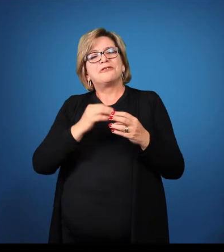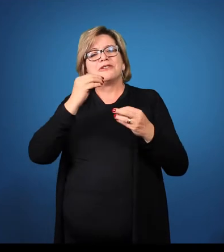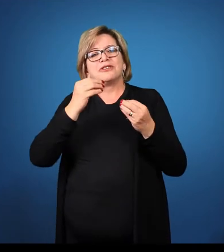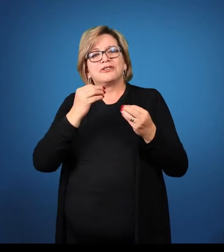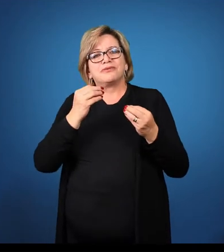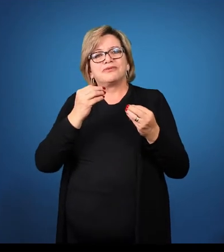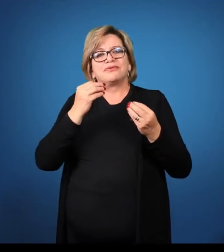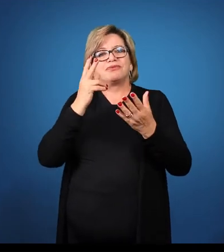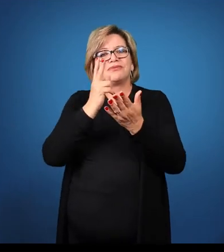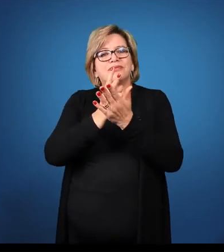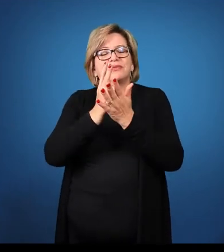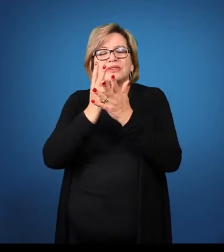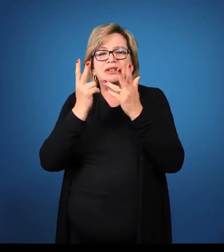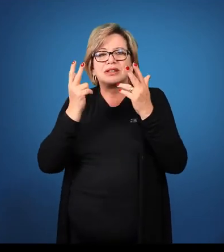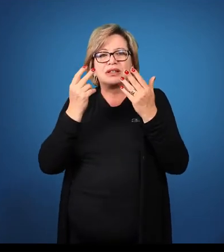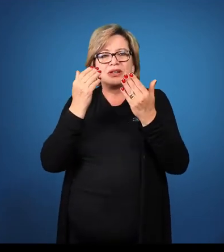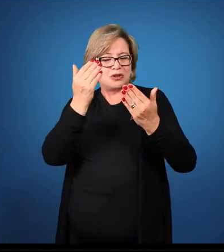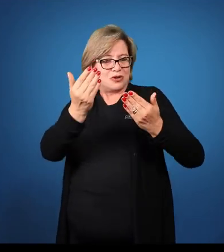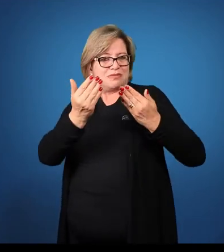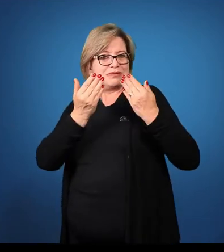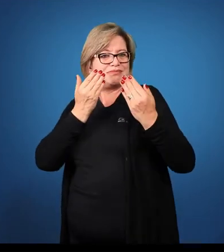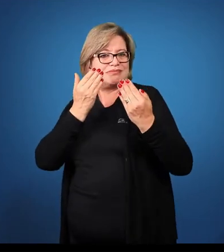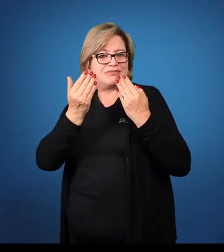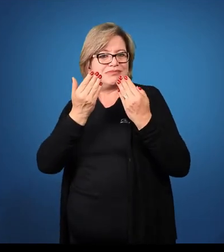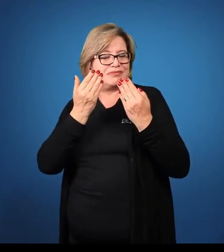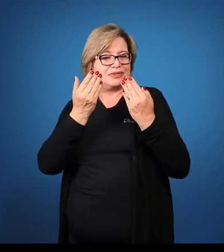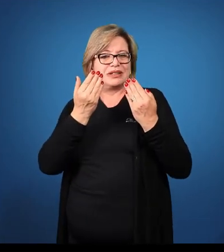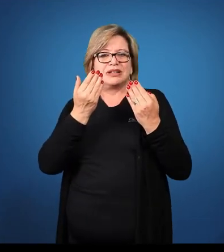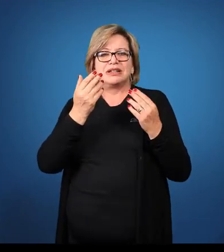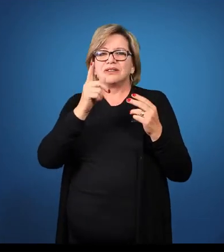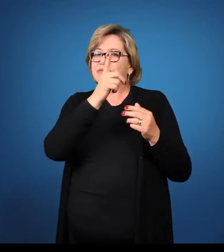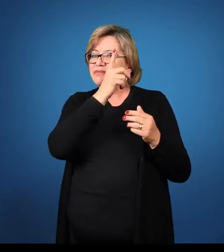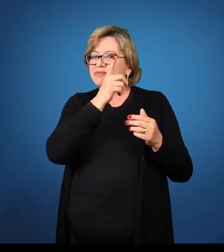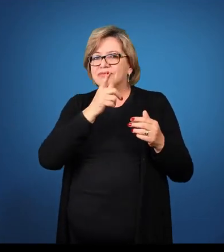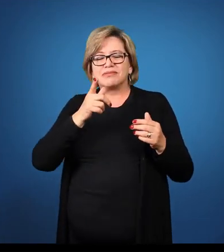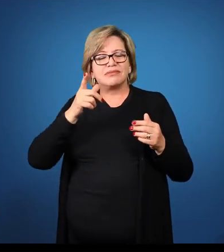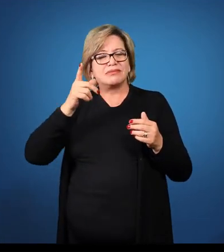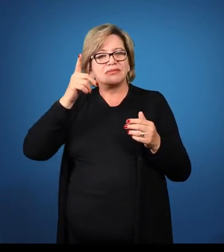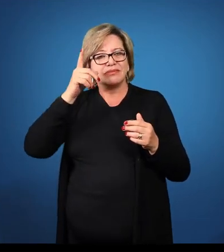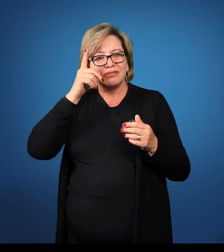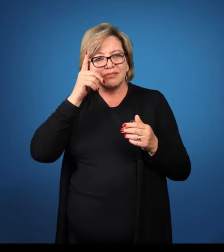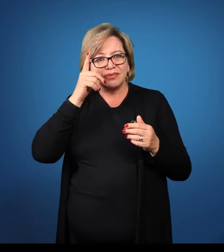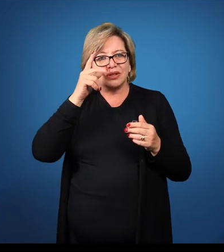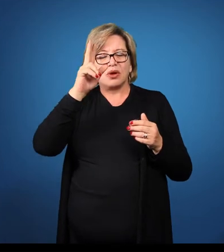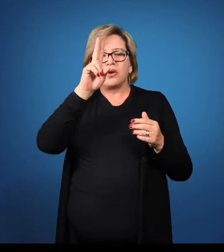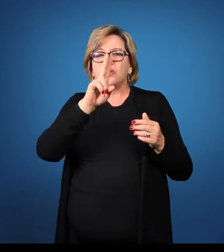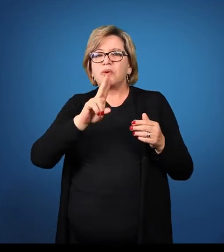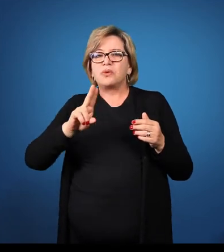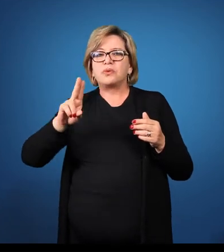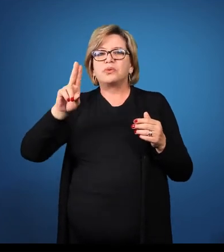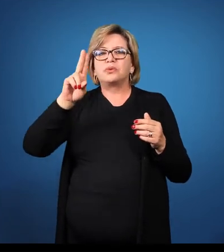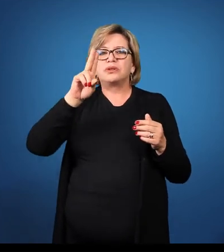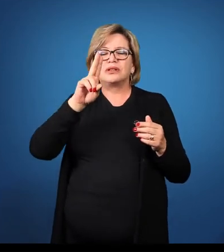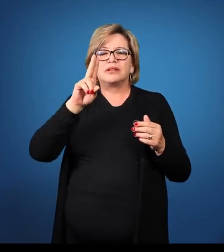No grau comparativo aí de igualdade, você vai dizer,